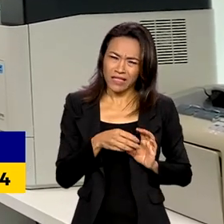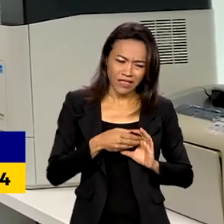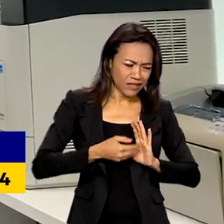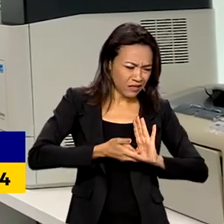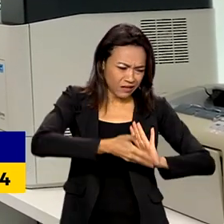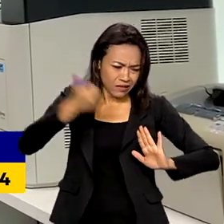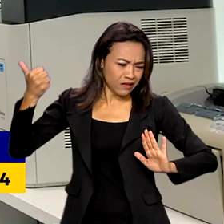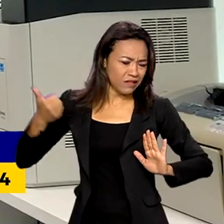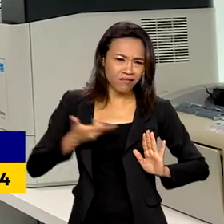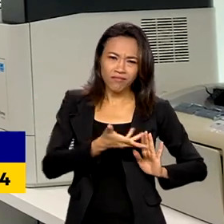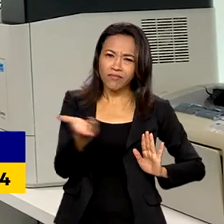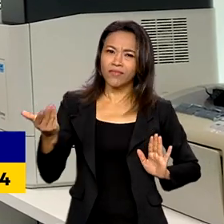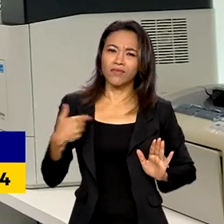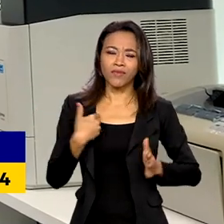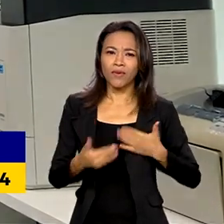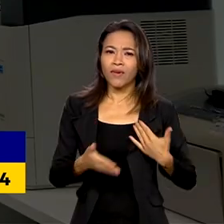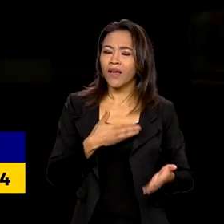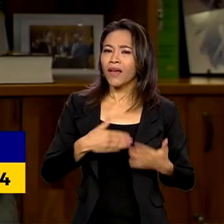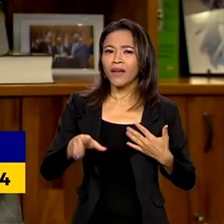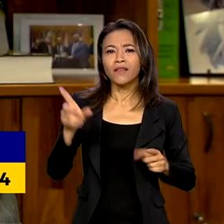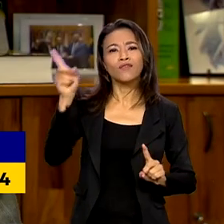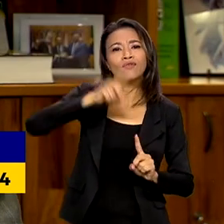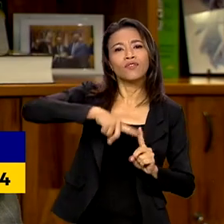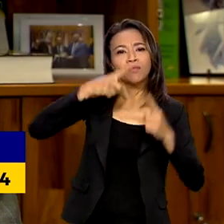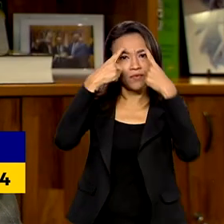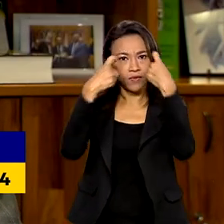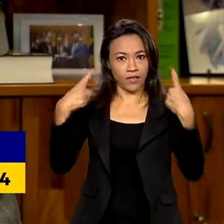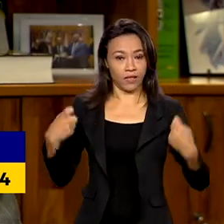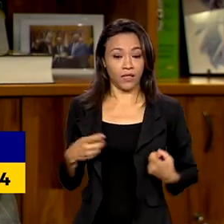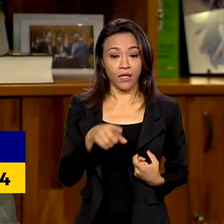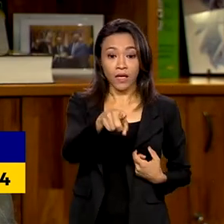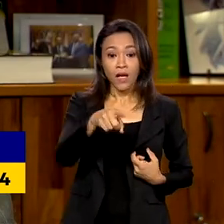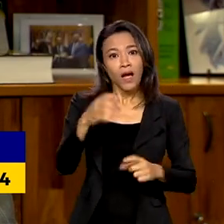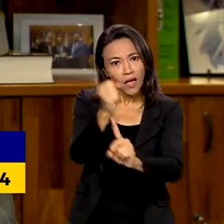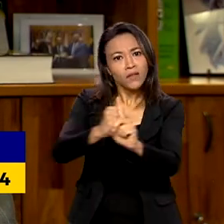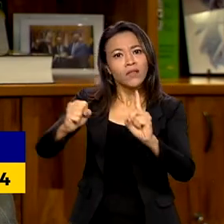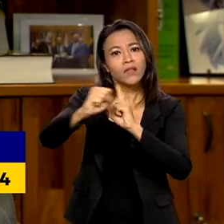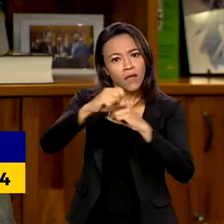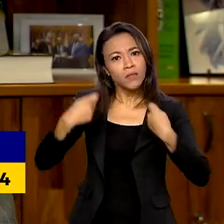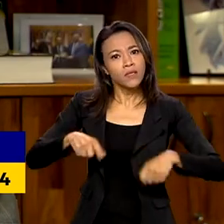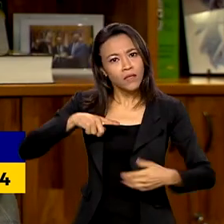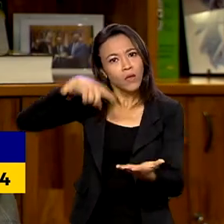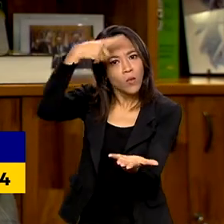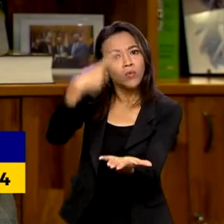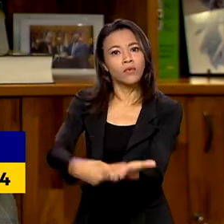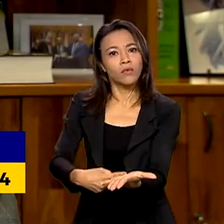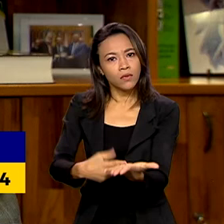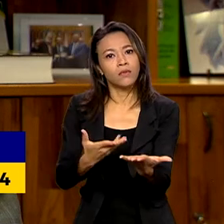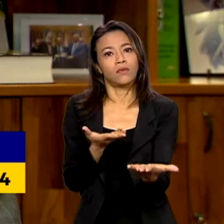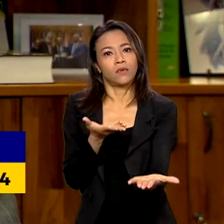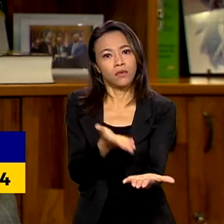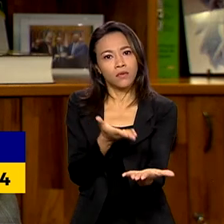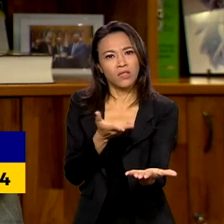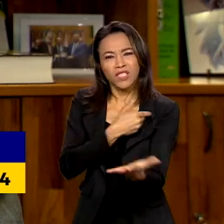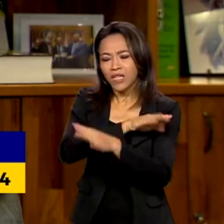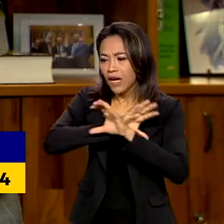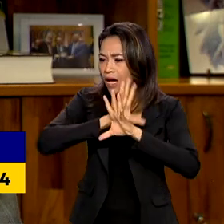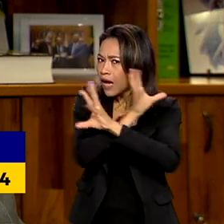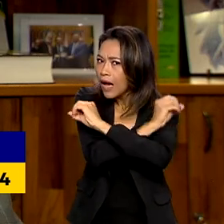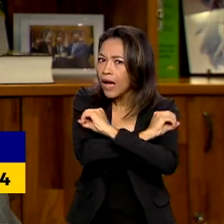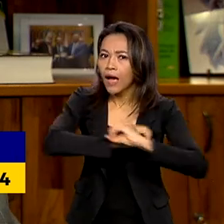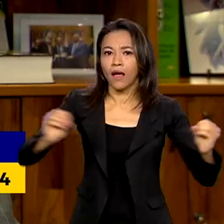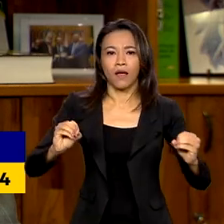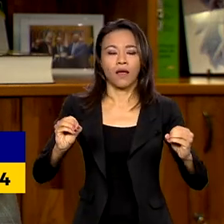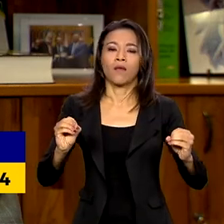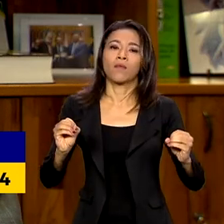de violência e o trabalho infantil. A sociedade brasileira tem que assumir para si, como missão, de erradicar, uma